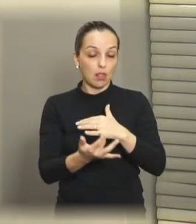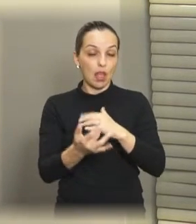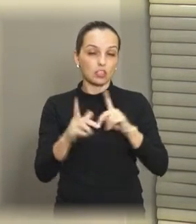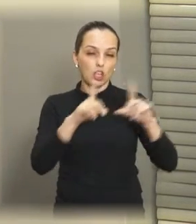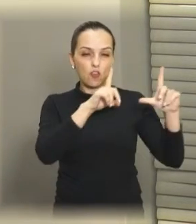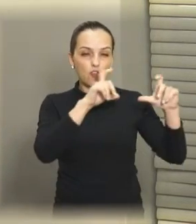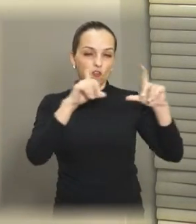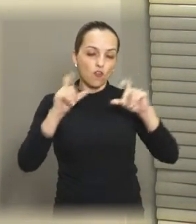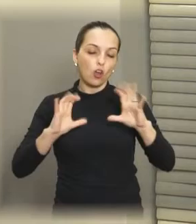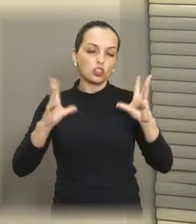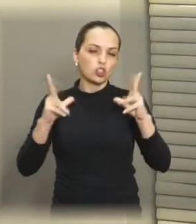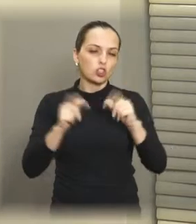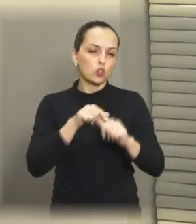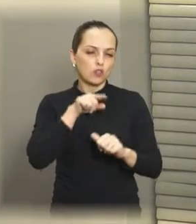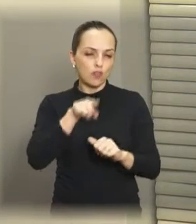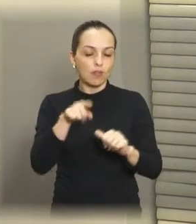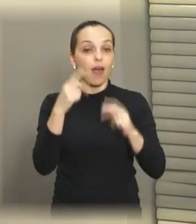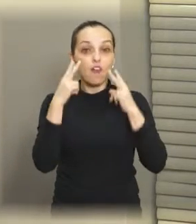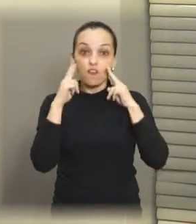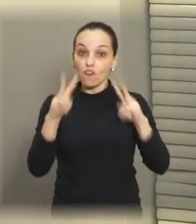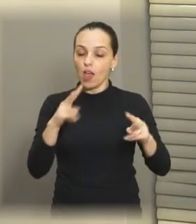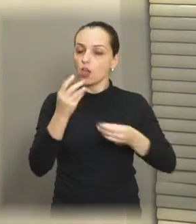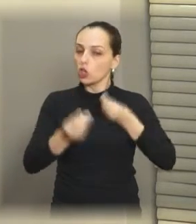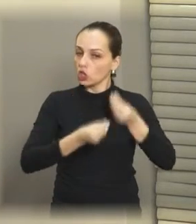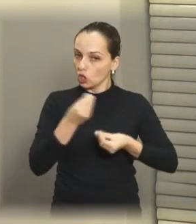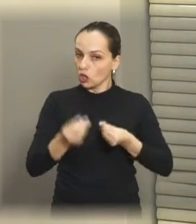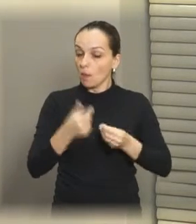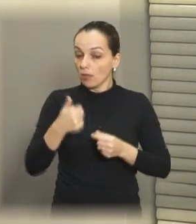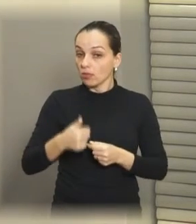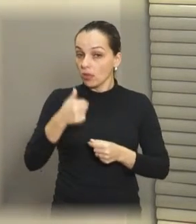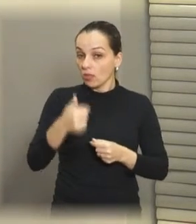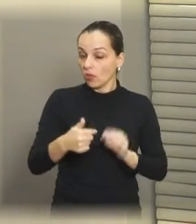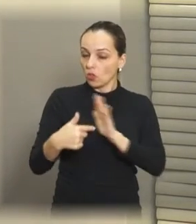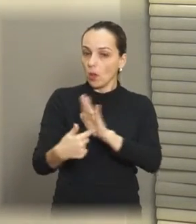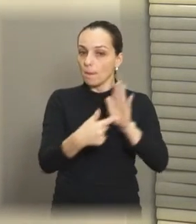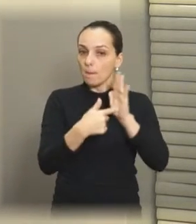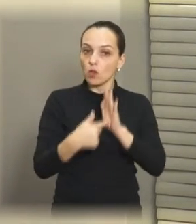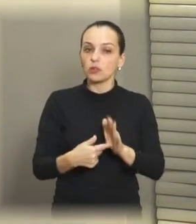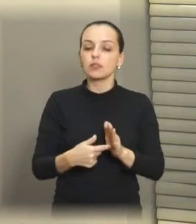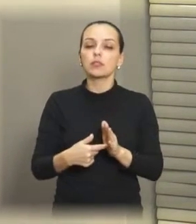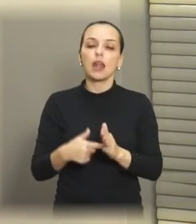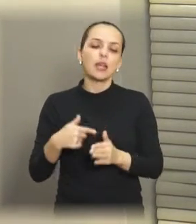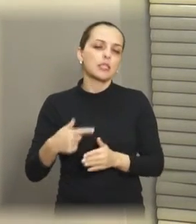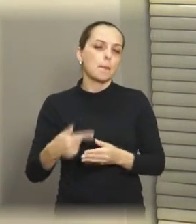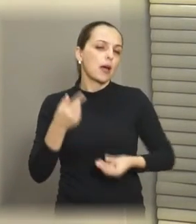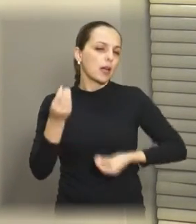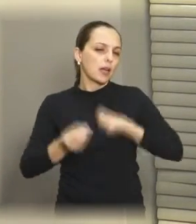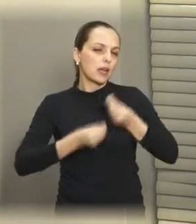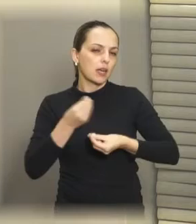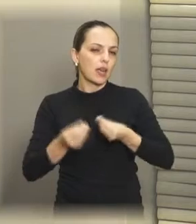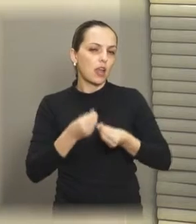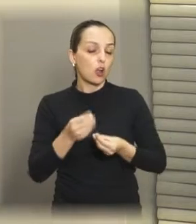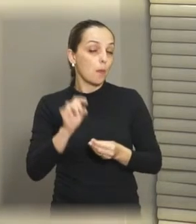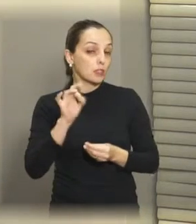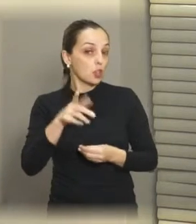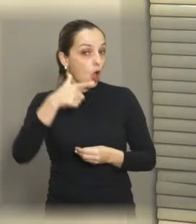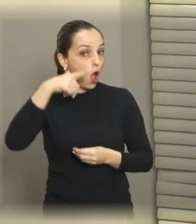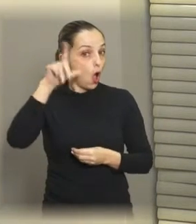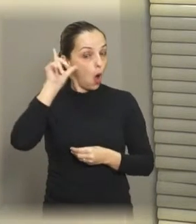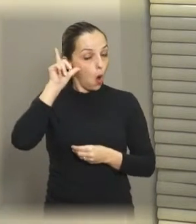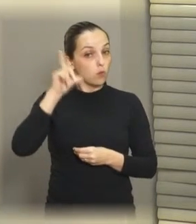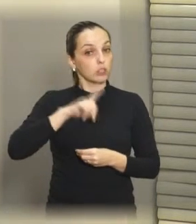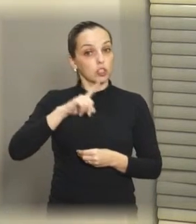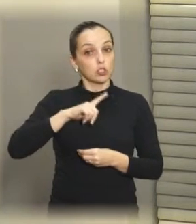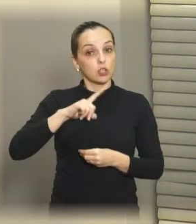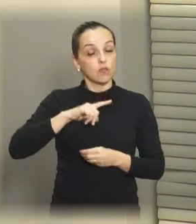conectados conosco. Nesta semana, ao invés de nós fazermos a prestação de contas de toda semana, que só ontem, por exemplo, nós